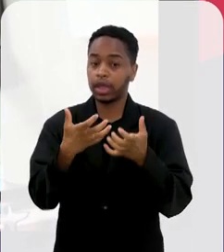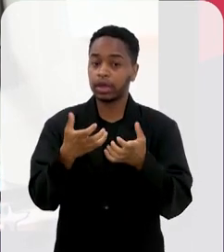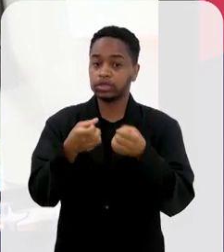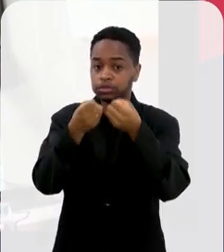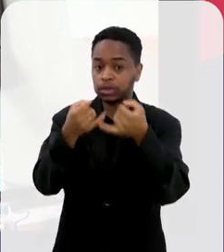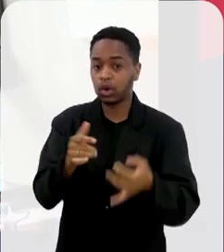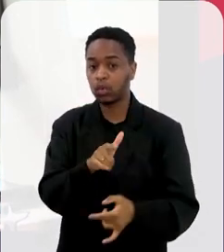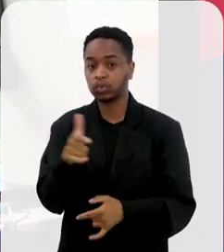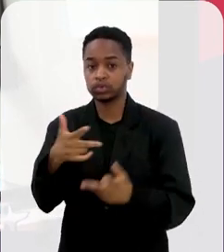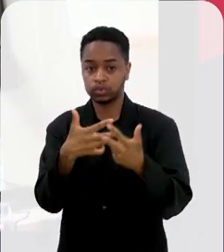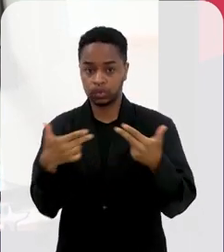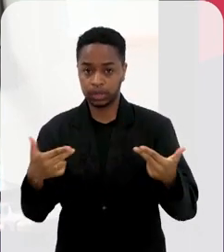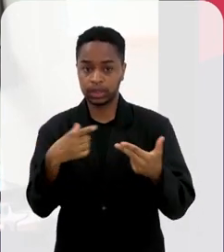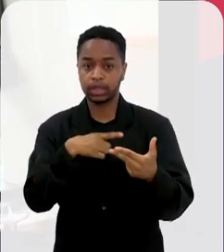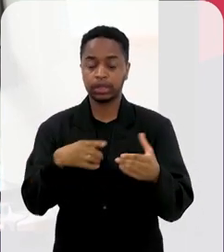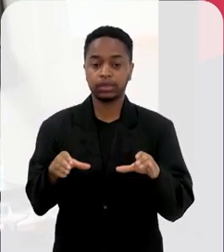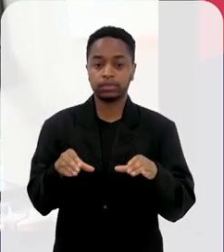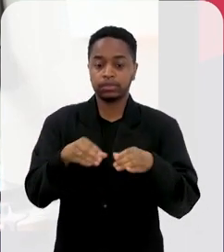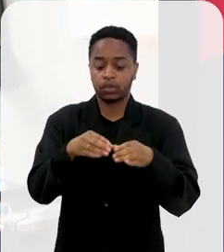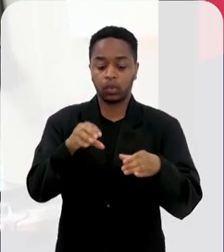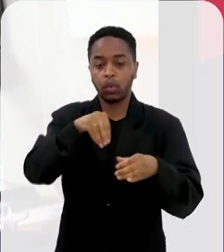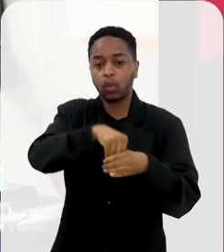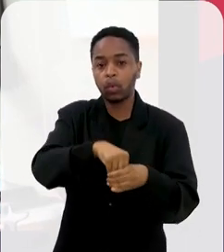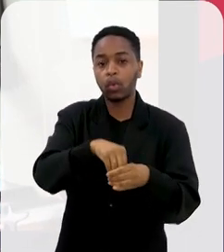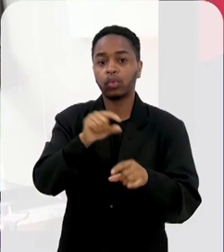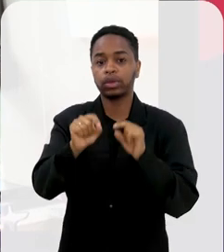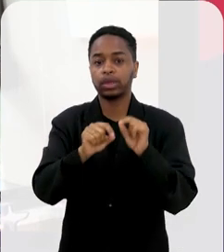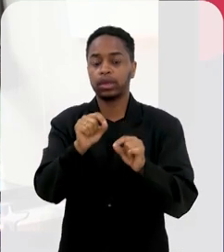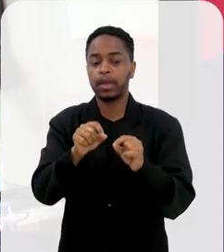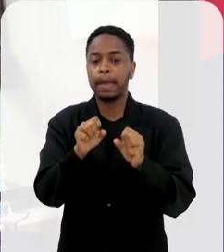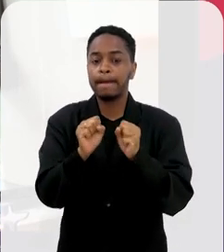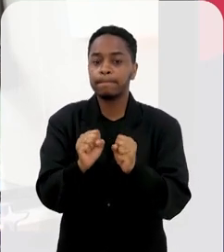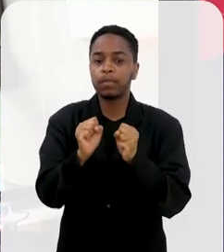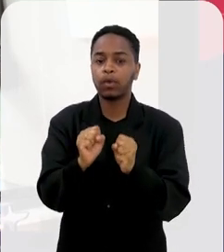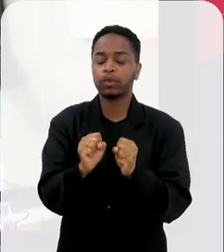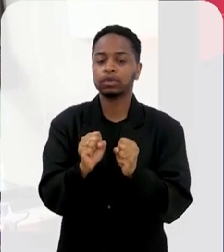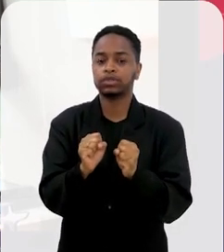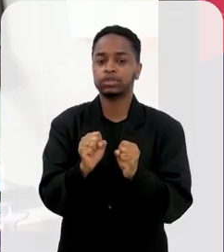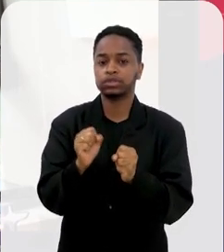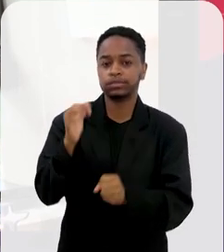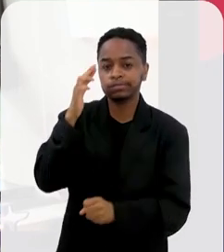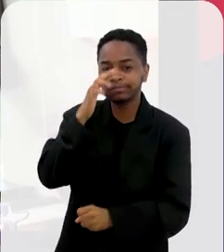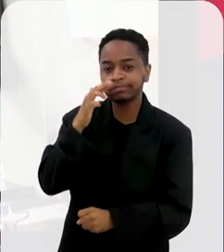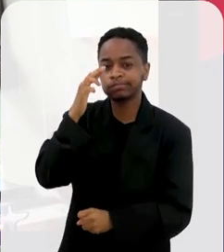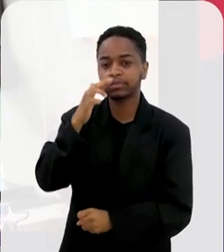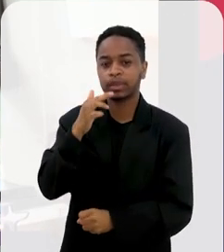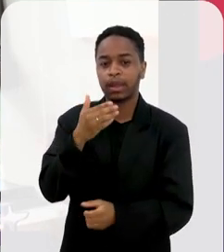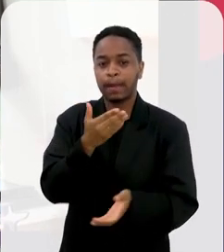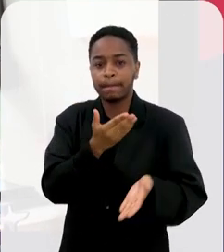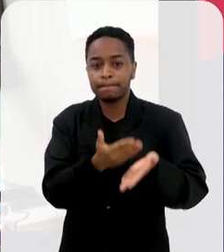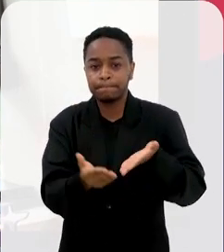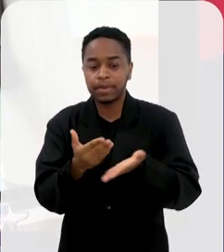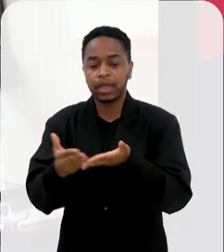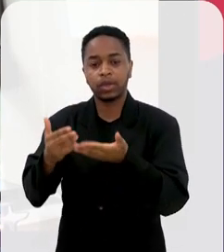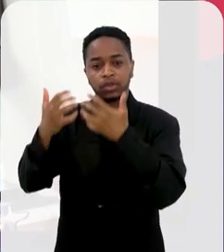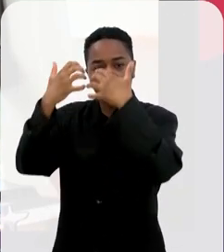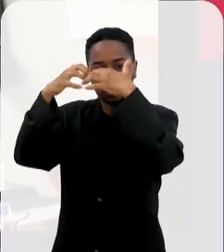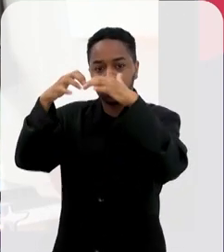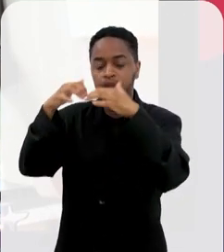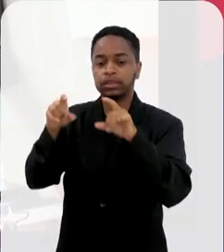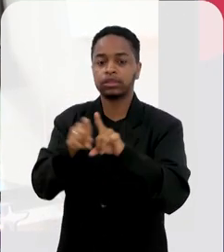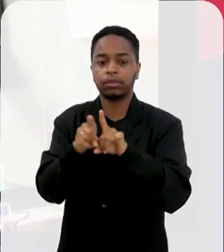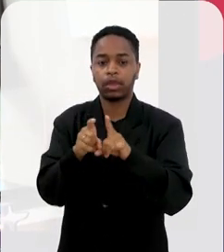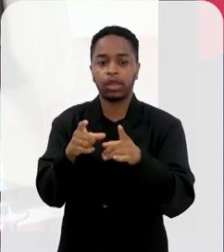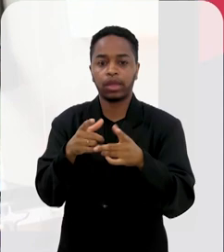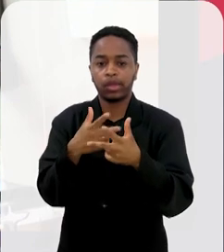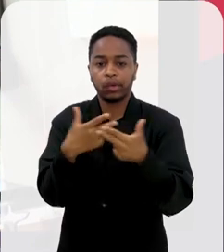também chamar a atenção a um outro aspecto que nós temos no nosso grupo, que é a possibilidade de monitorar perda neuronal e fenômenos